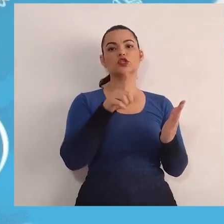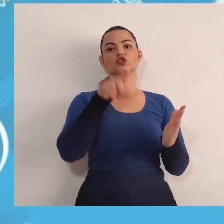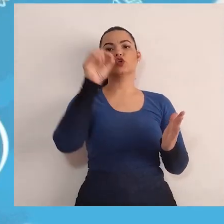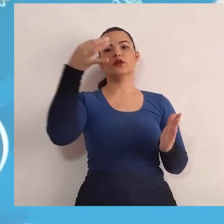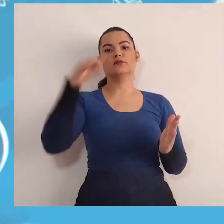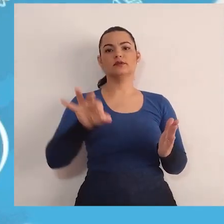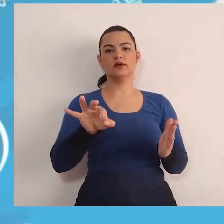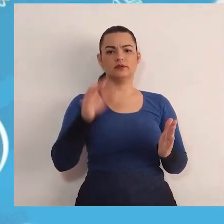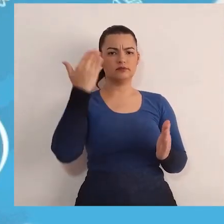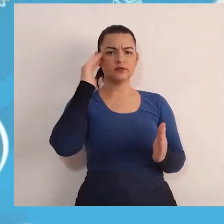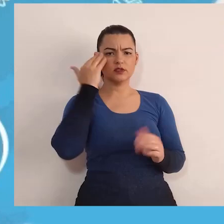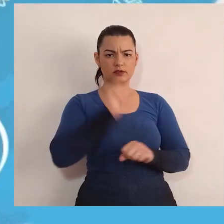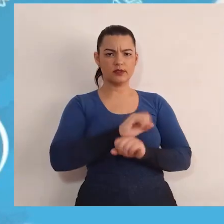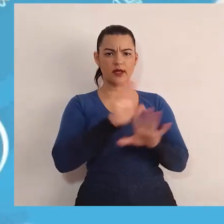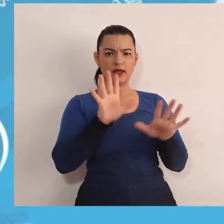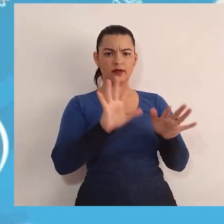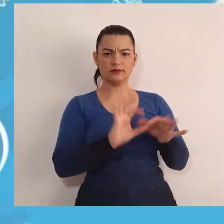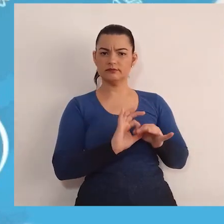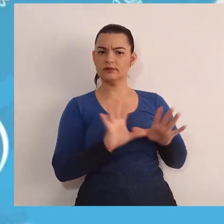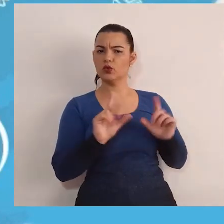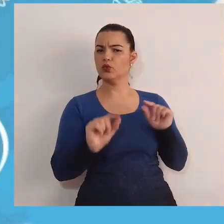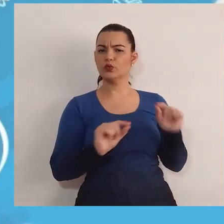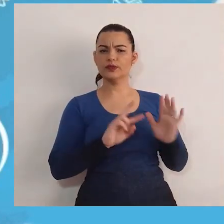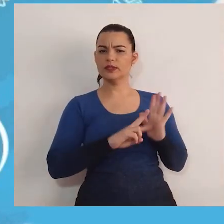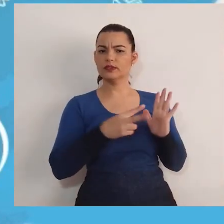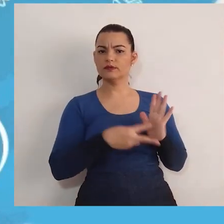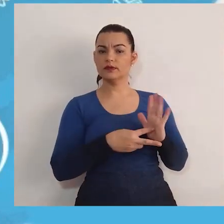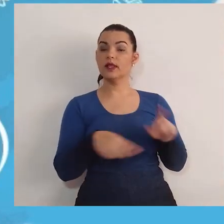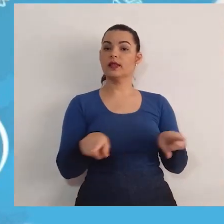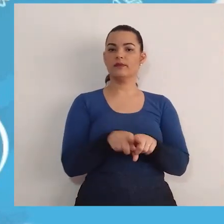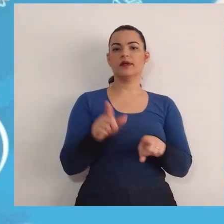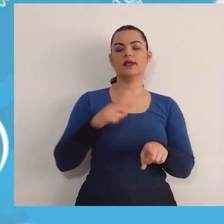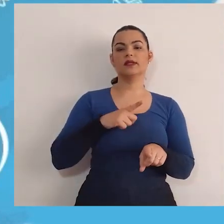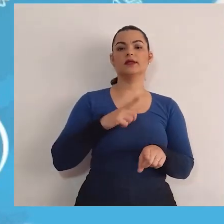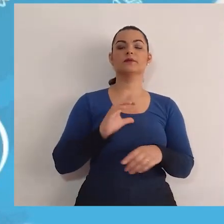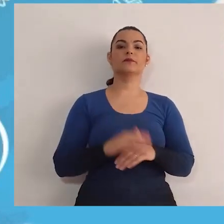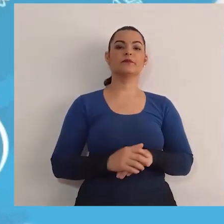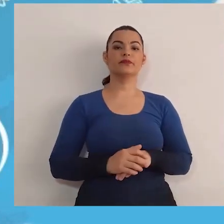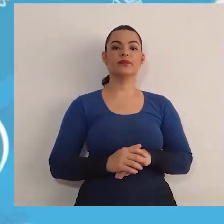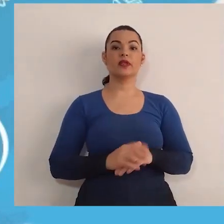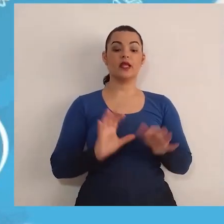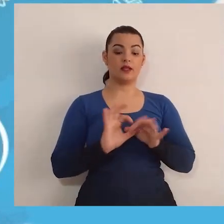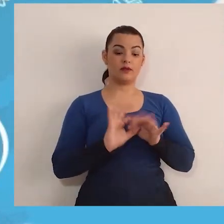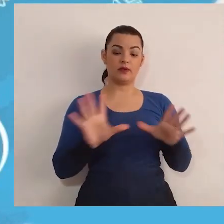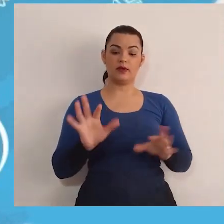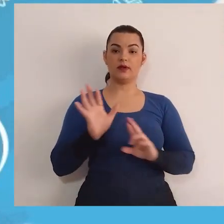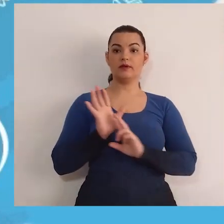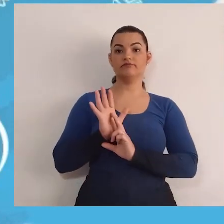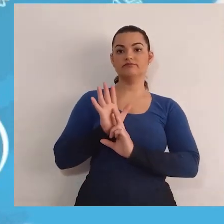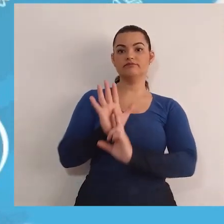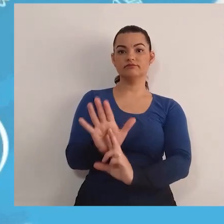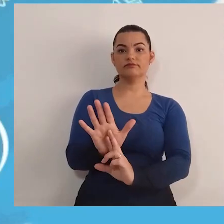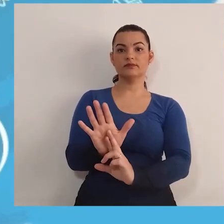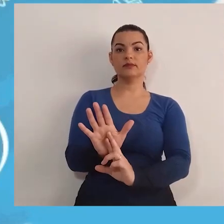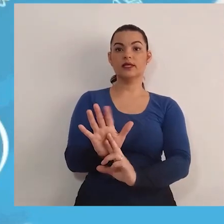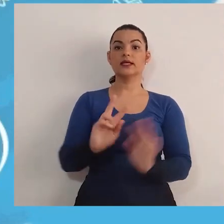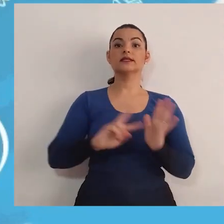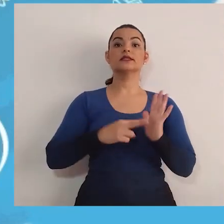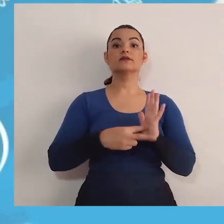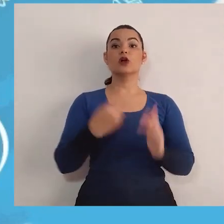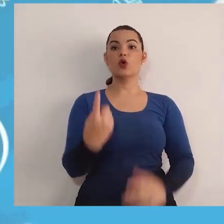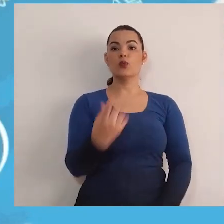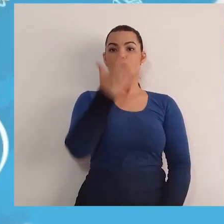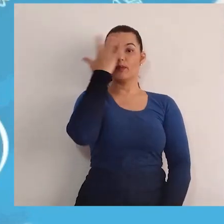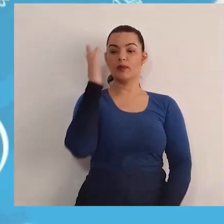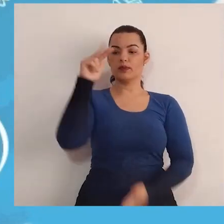o que é democracia? E temos também a democracia representativa, que é quando uma pessoa